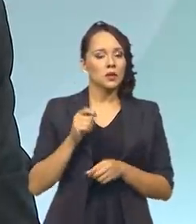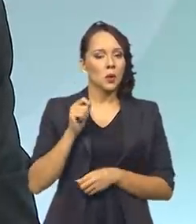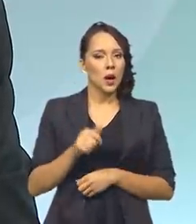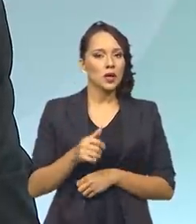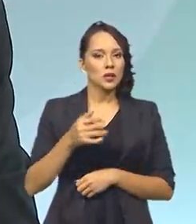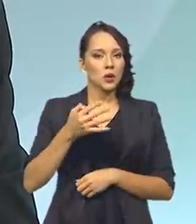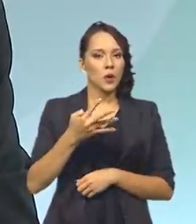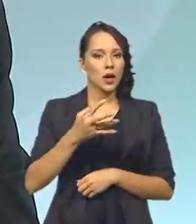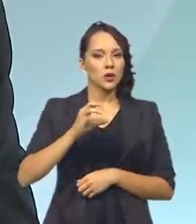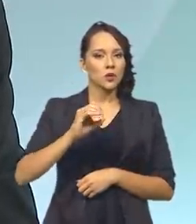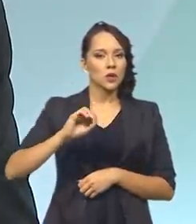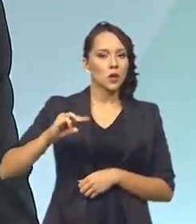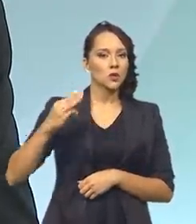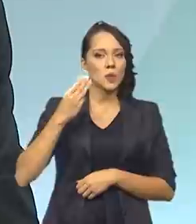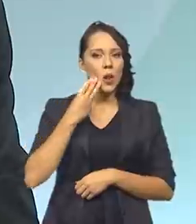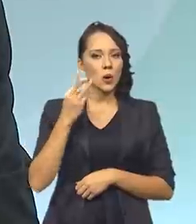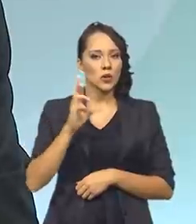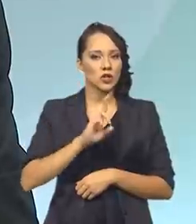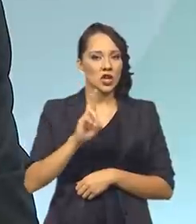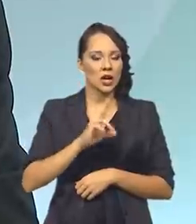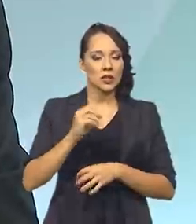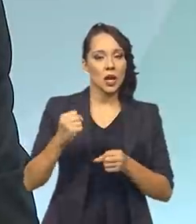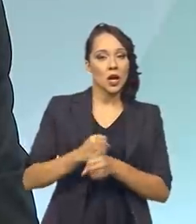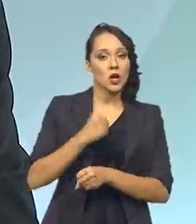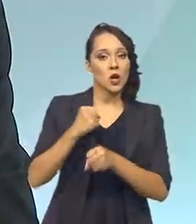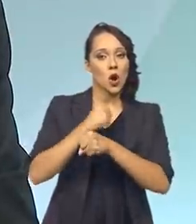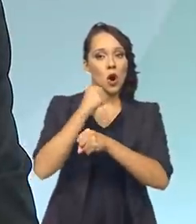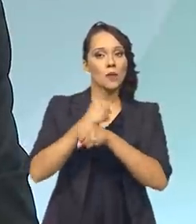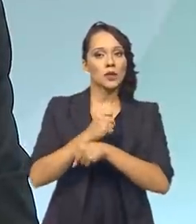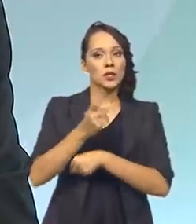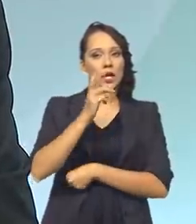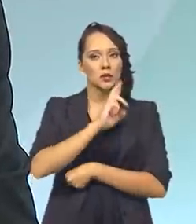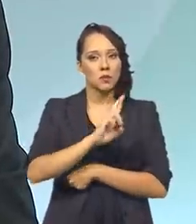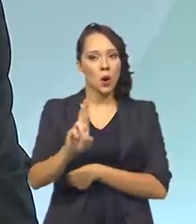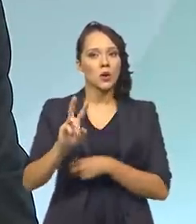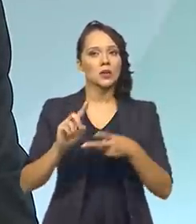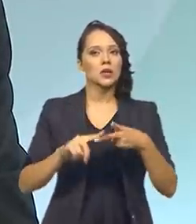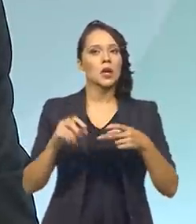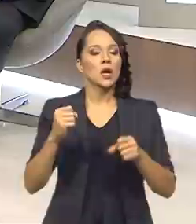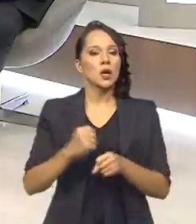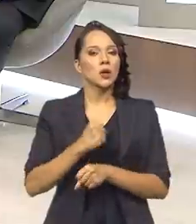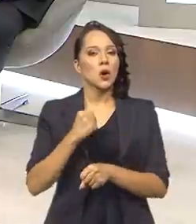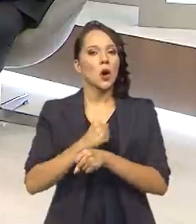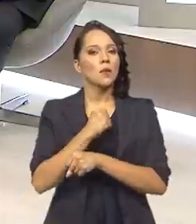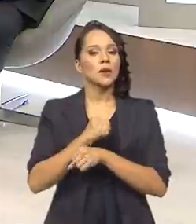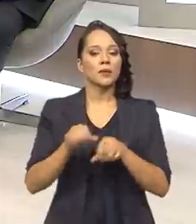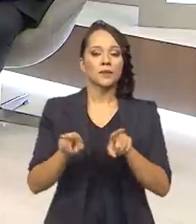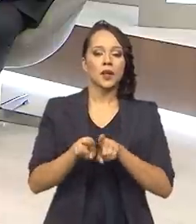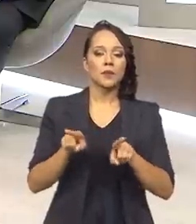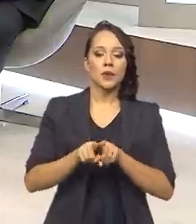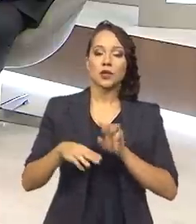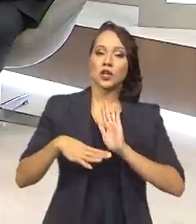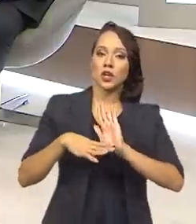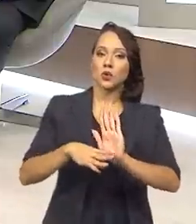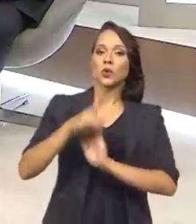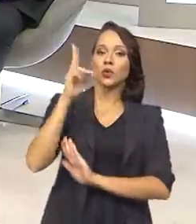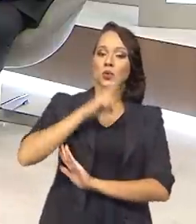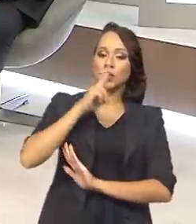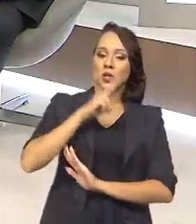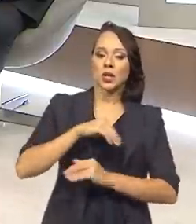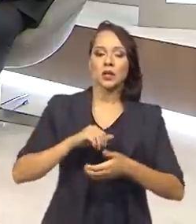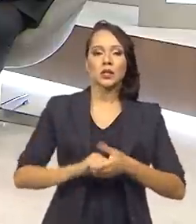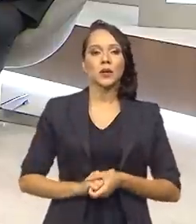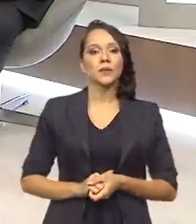400 milhões de reais em obras de resposta, em obras de socorro imediato, de